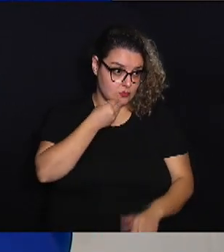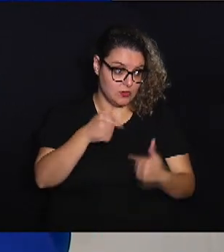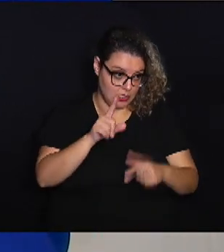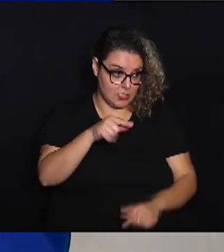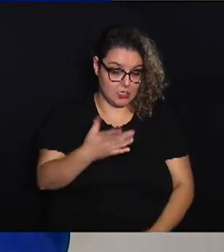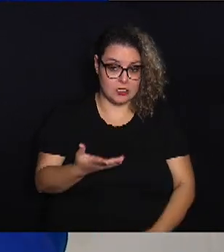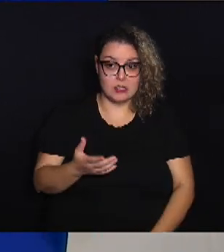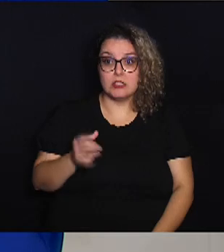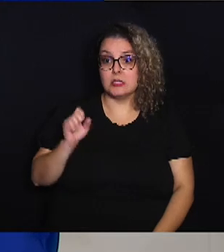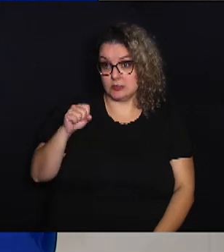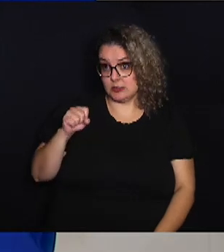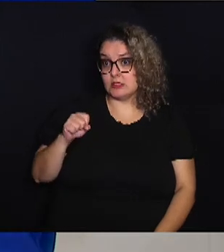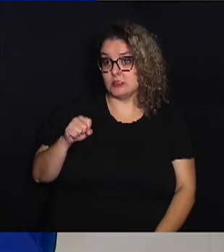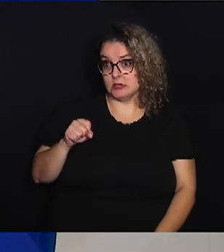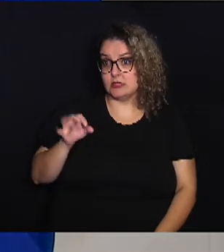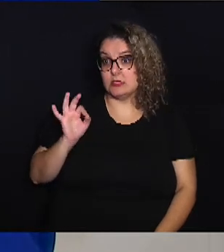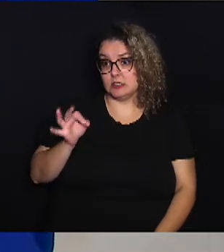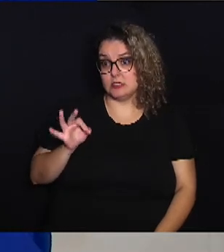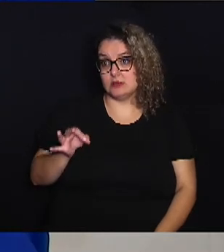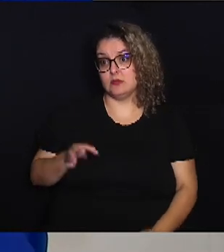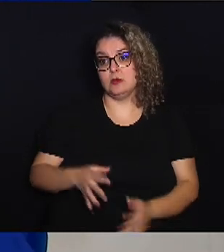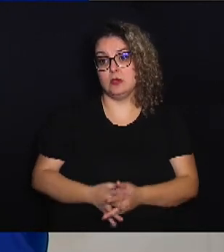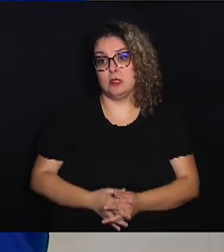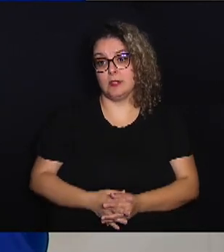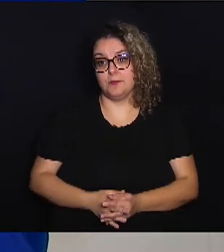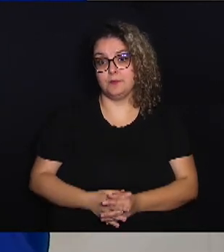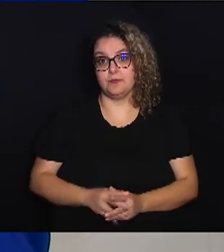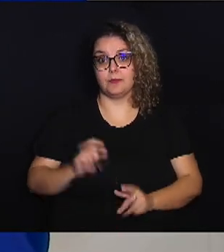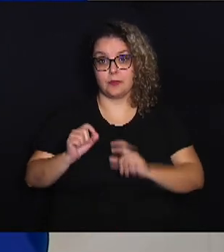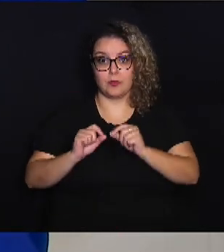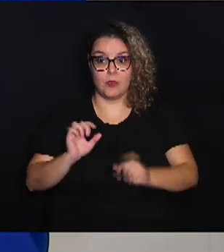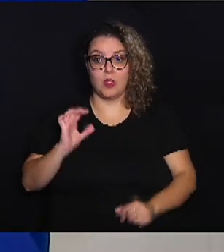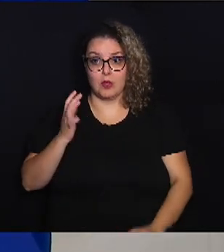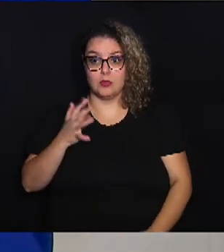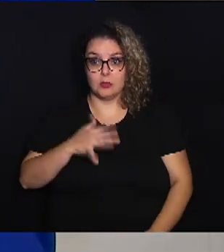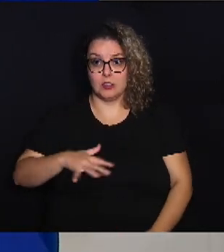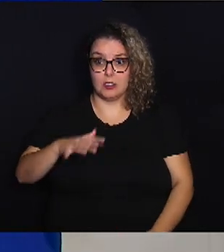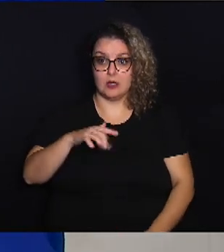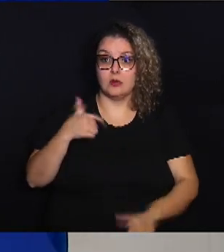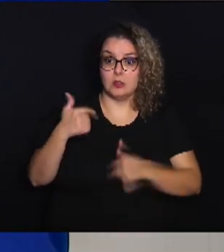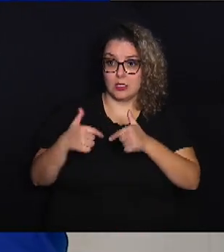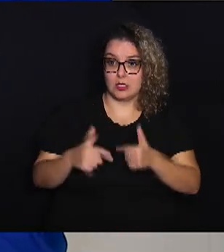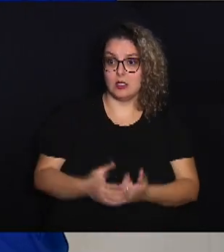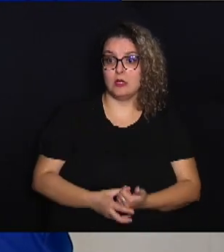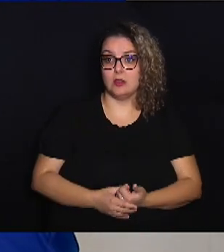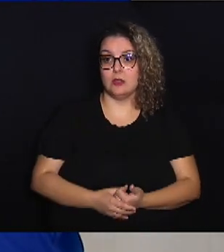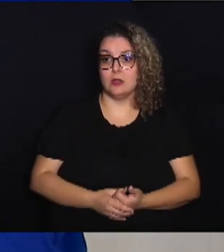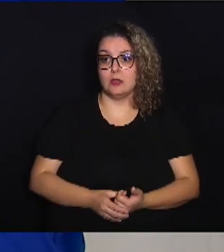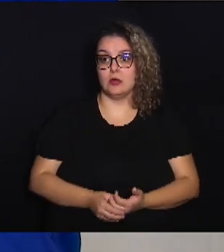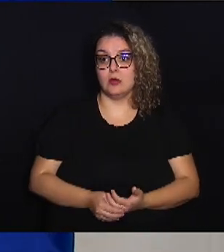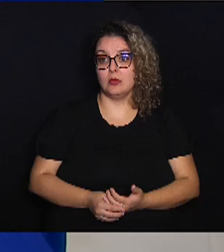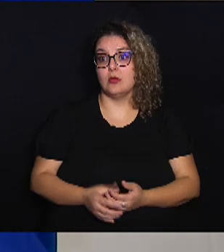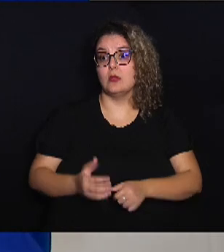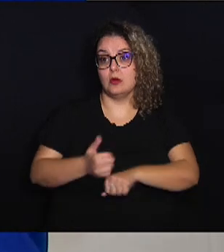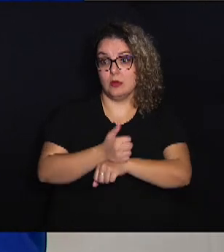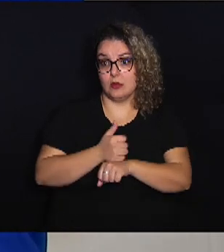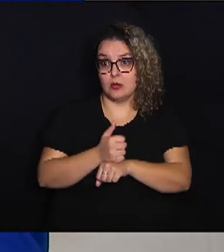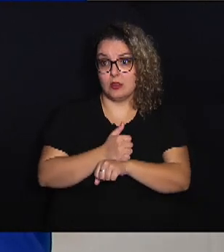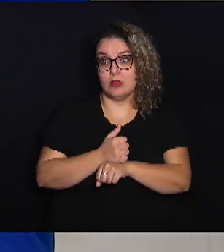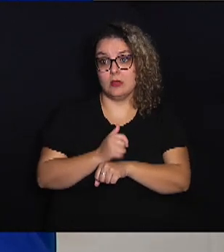isso, não é? É, exatamente. Mas o que acontece no mercado de trabalho é que é uma profissão muito